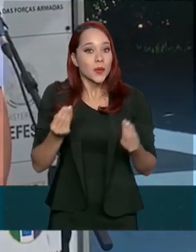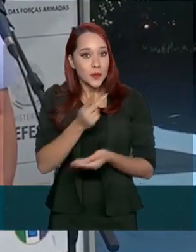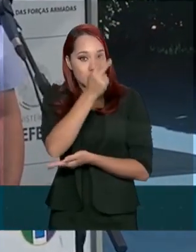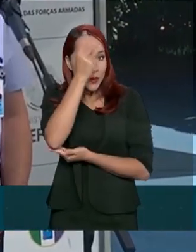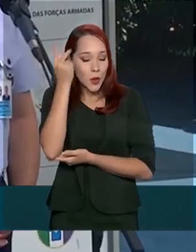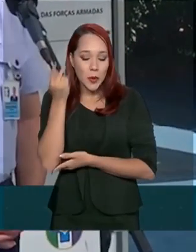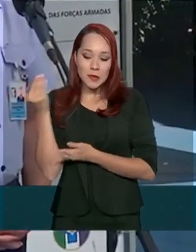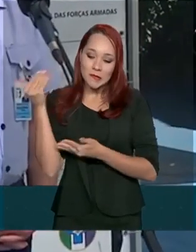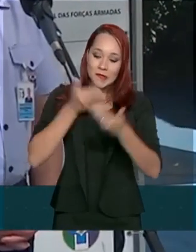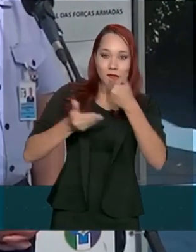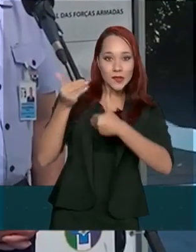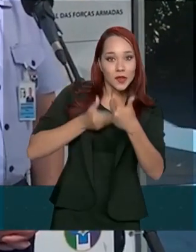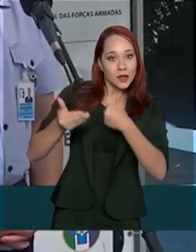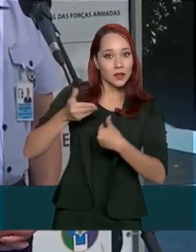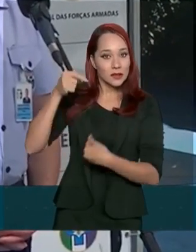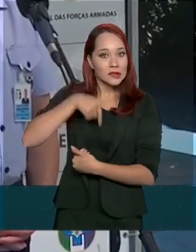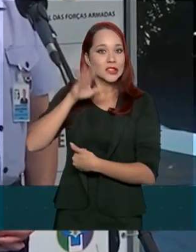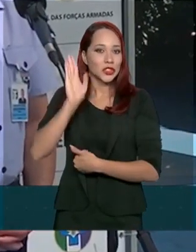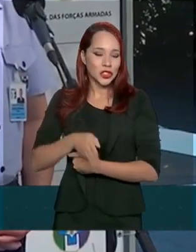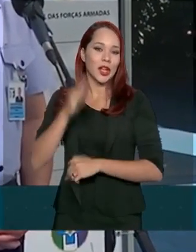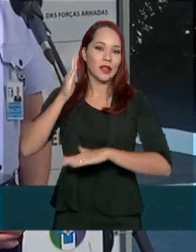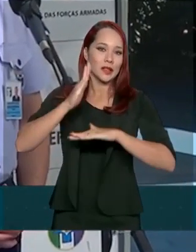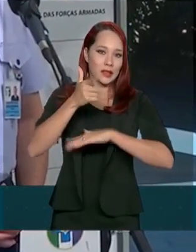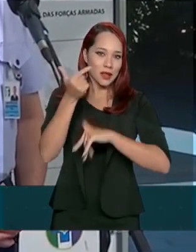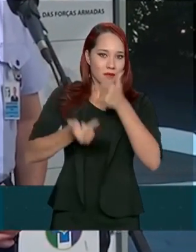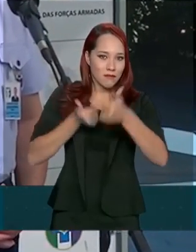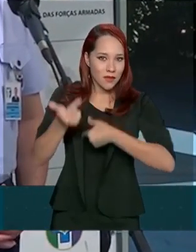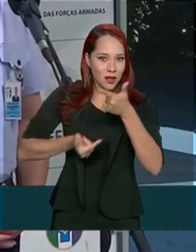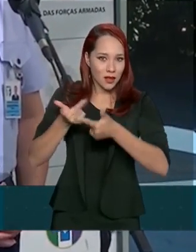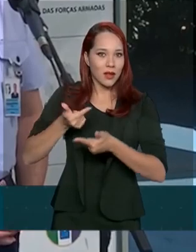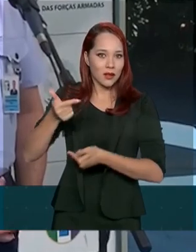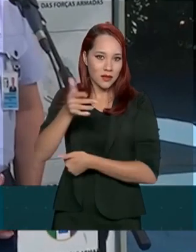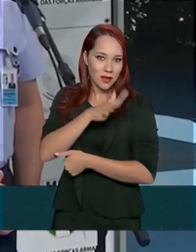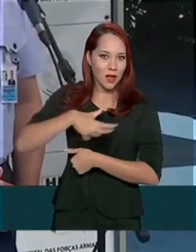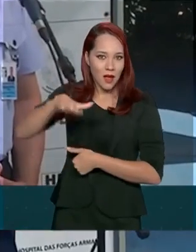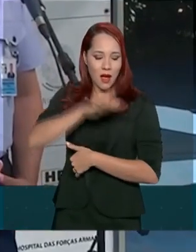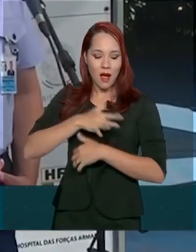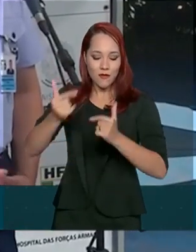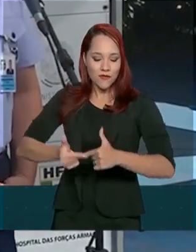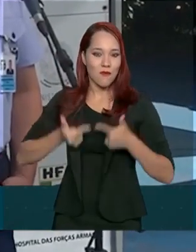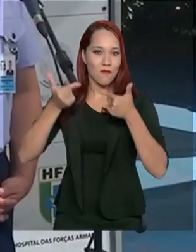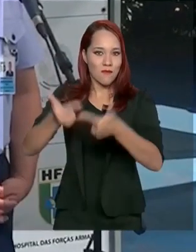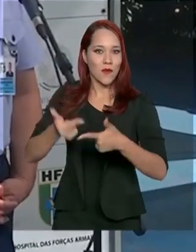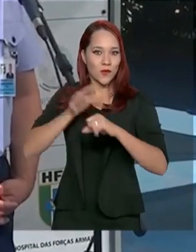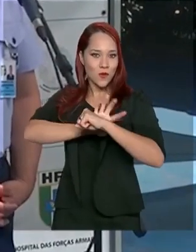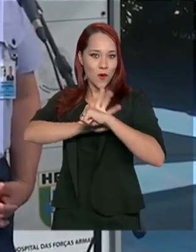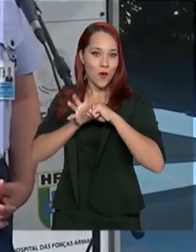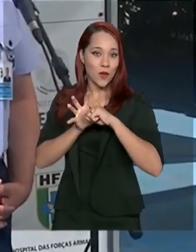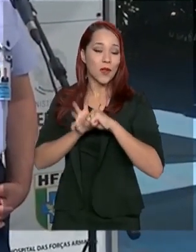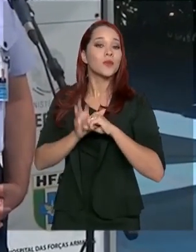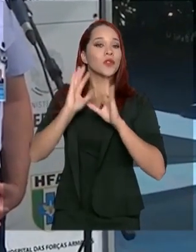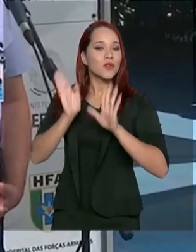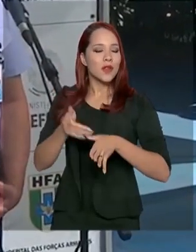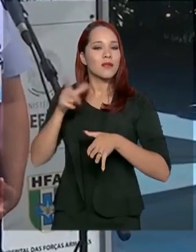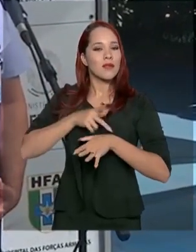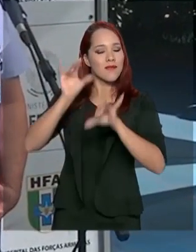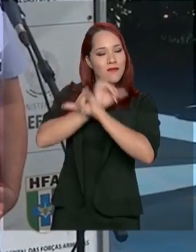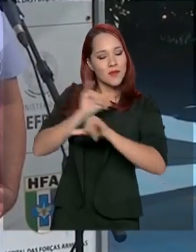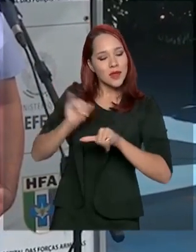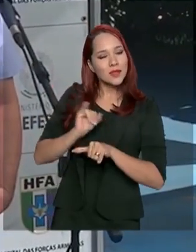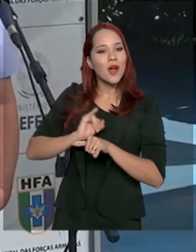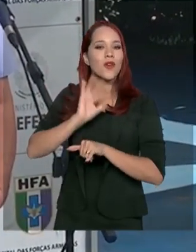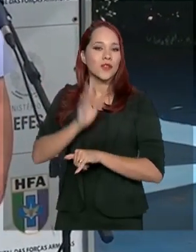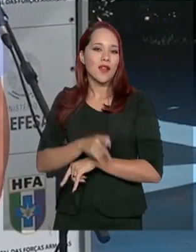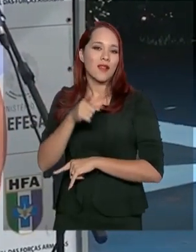vindo aqui já estão atuando na área principal de combate ao coronavírus. E já têm as suas informações, os seus